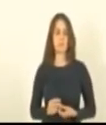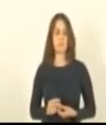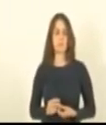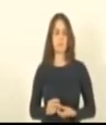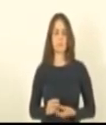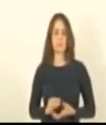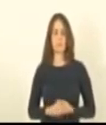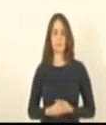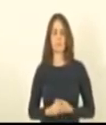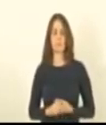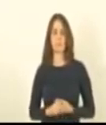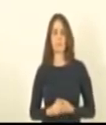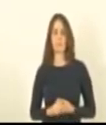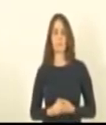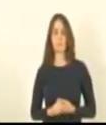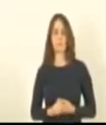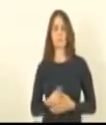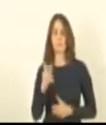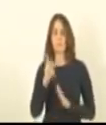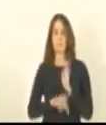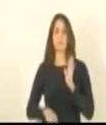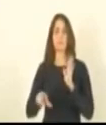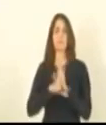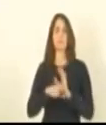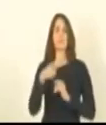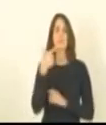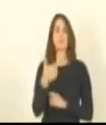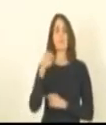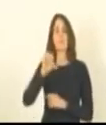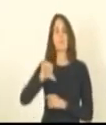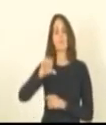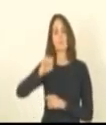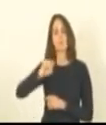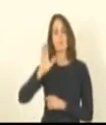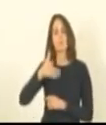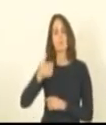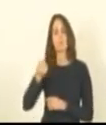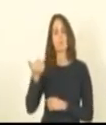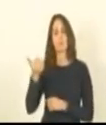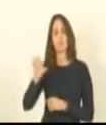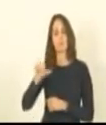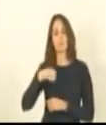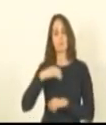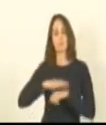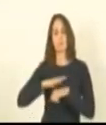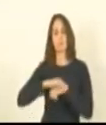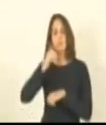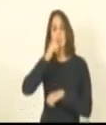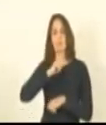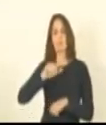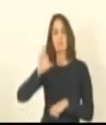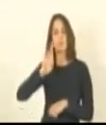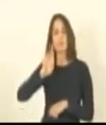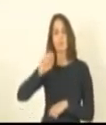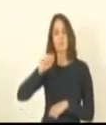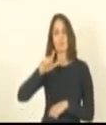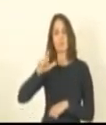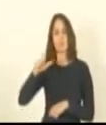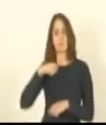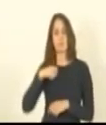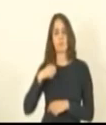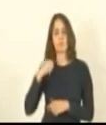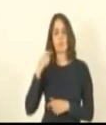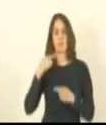receba a matéria projeto de lei 298-2019 de autoria da deputada Raquel Lessa que proíbe cobrança de taxa